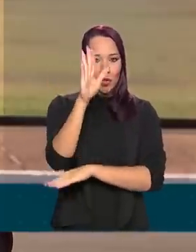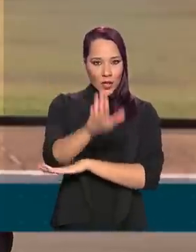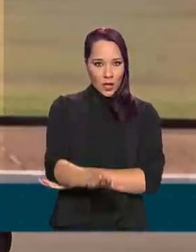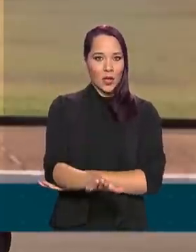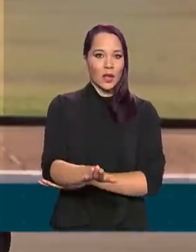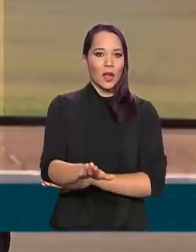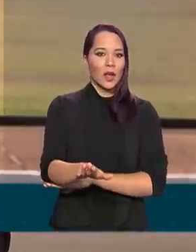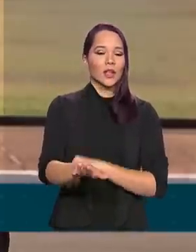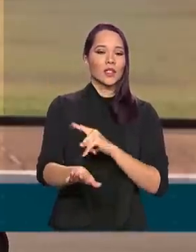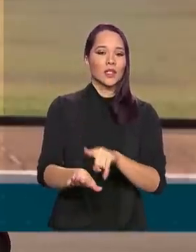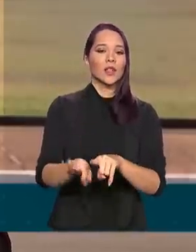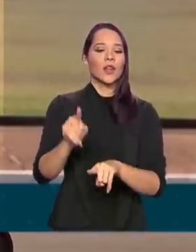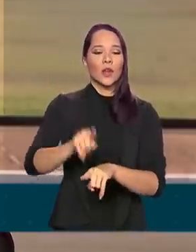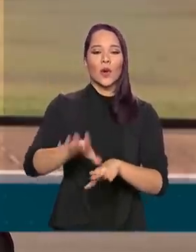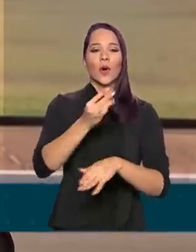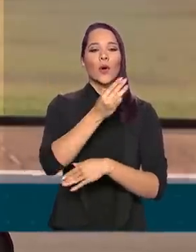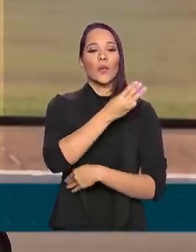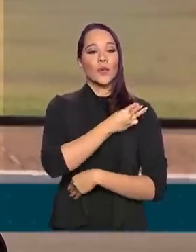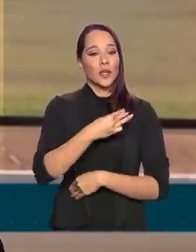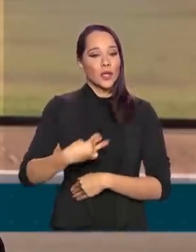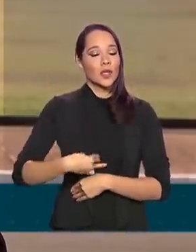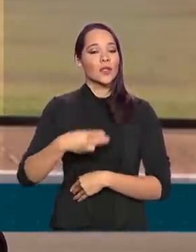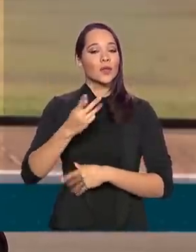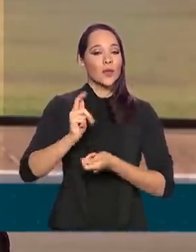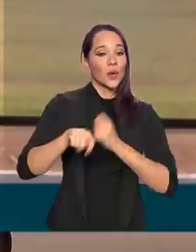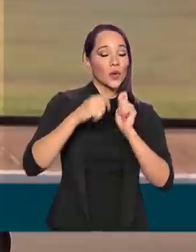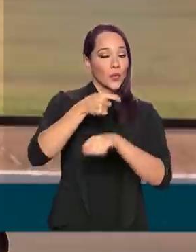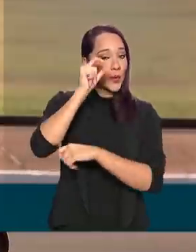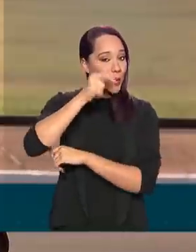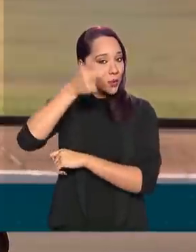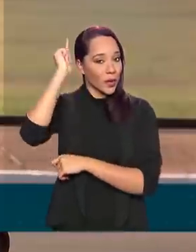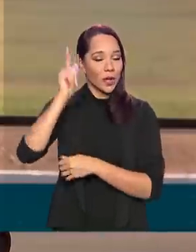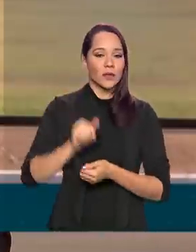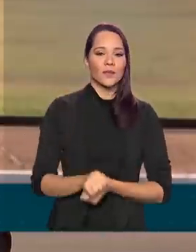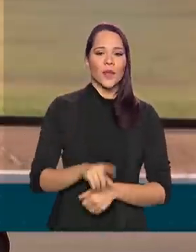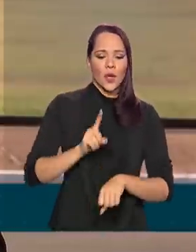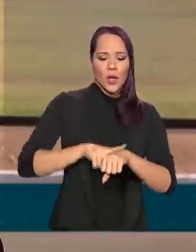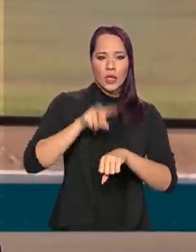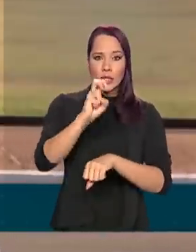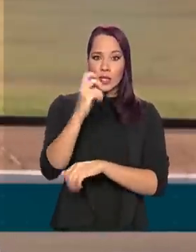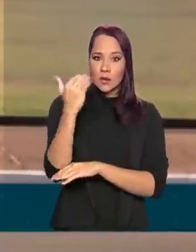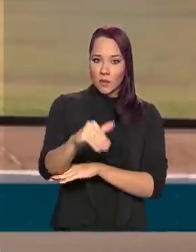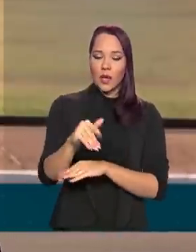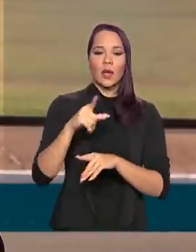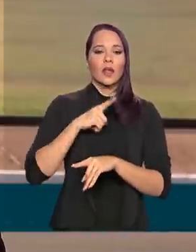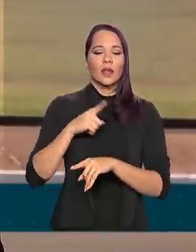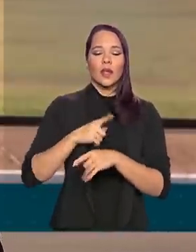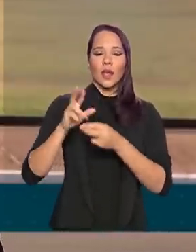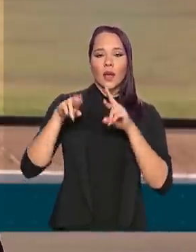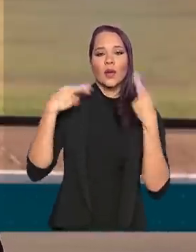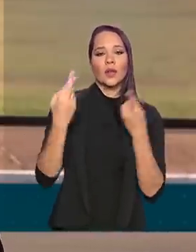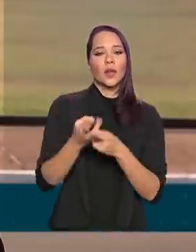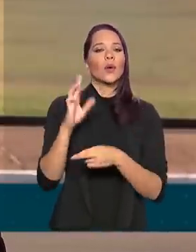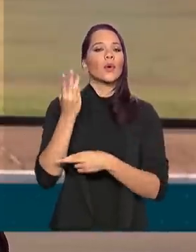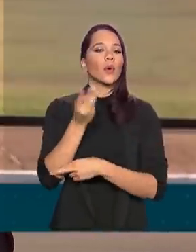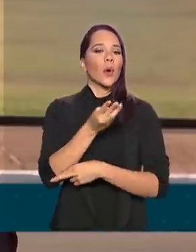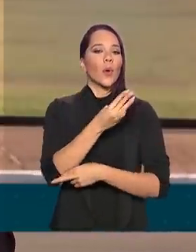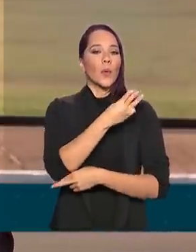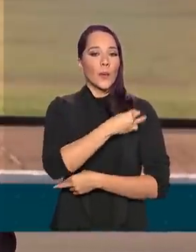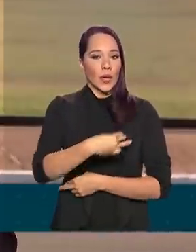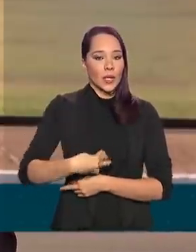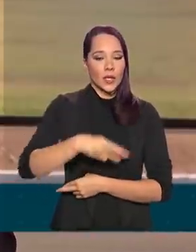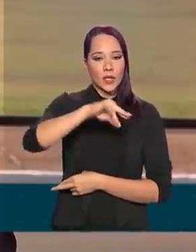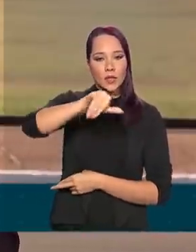o ministro da Economia, Paulo Guedes, e às cinco e meia com o ministro-chefe da Secretaria-Geral,